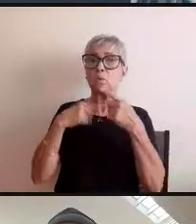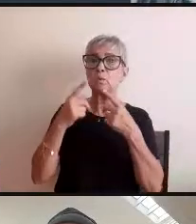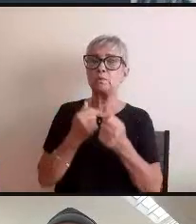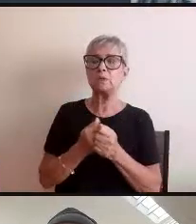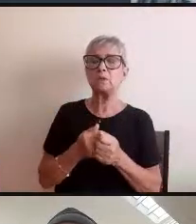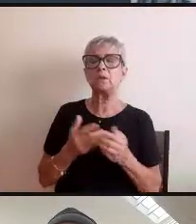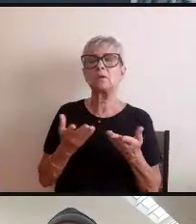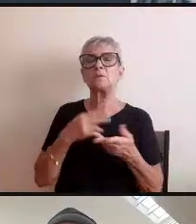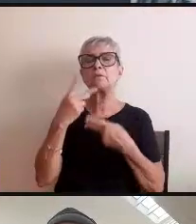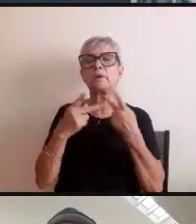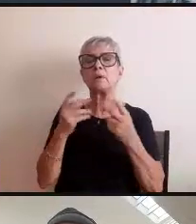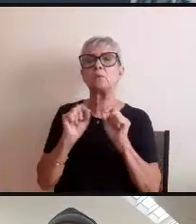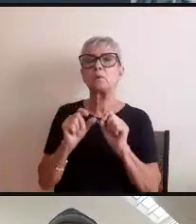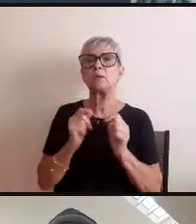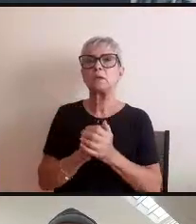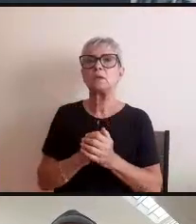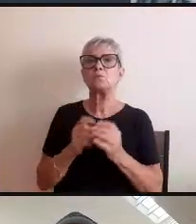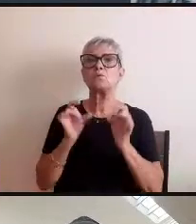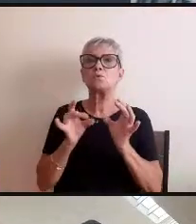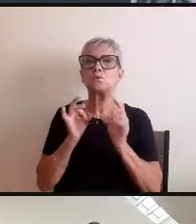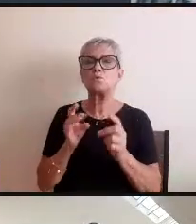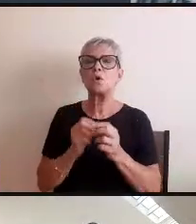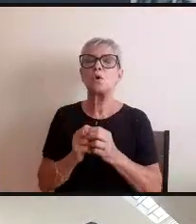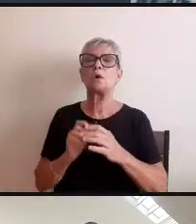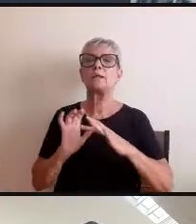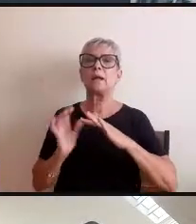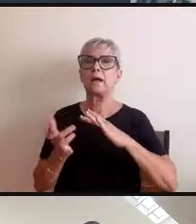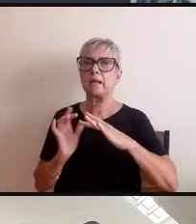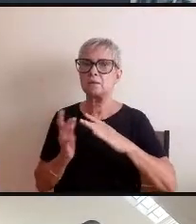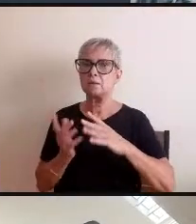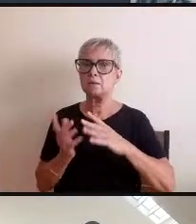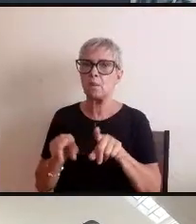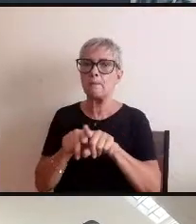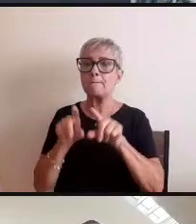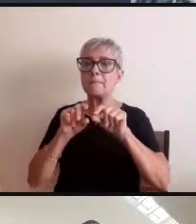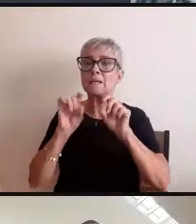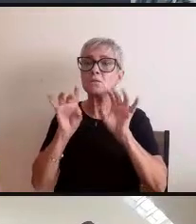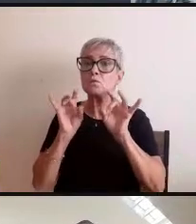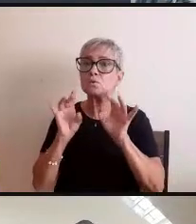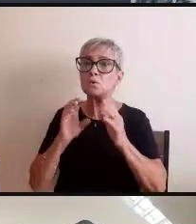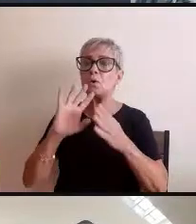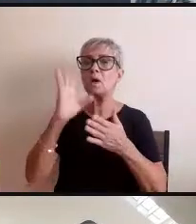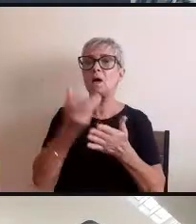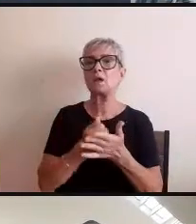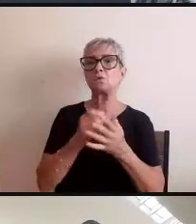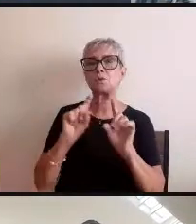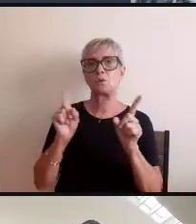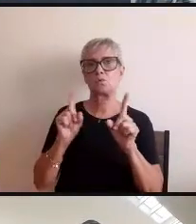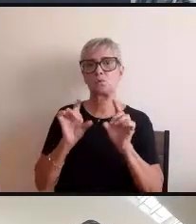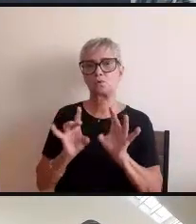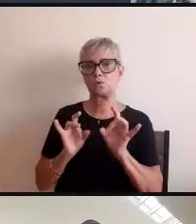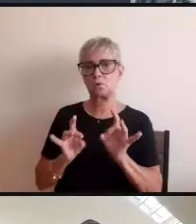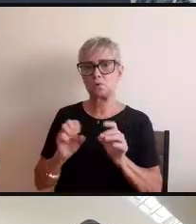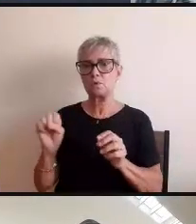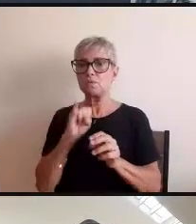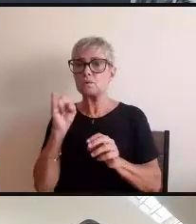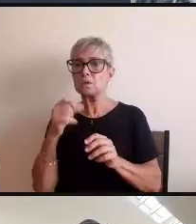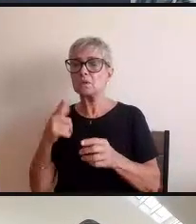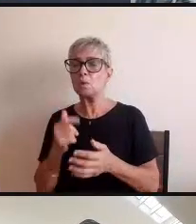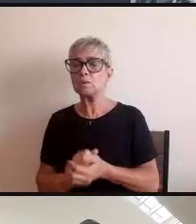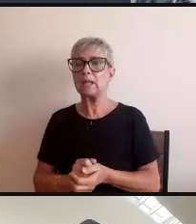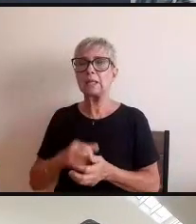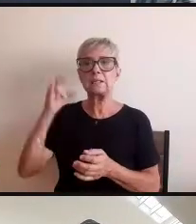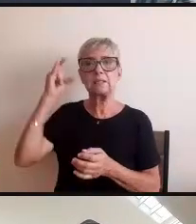camada só da rede social mas a arte não habita só esse lugar a arte se você não tem um Instagram você não